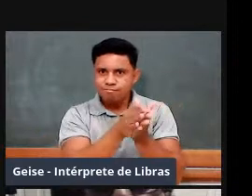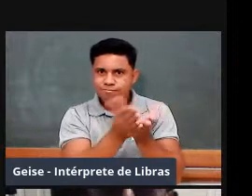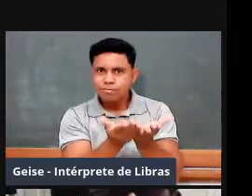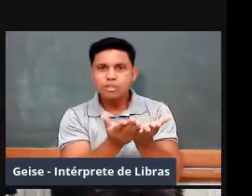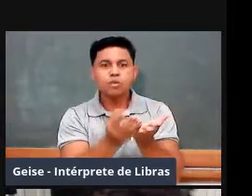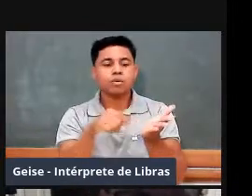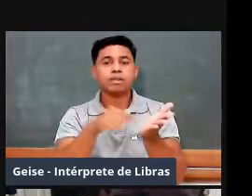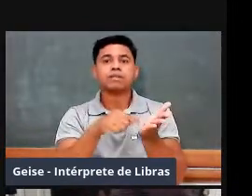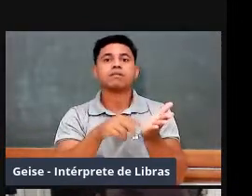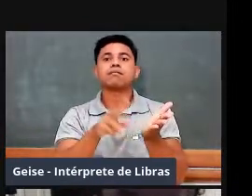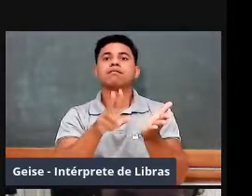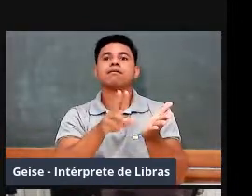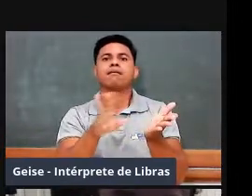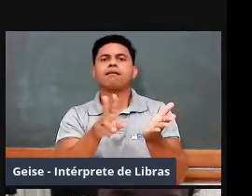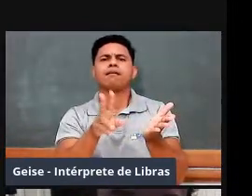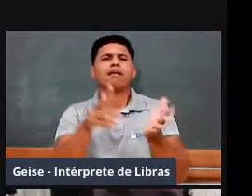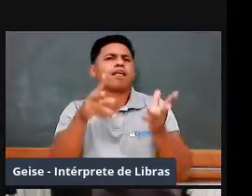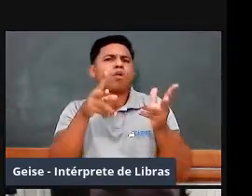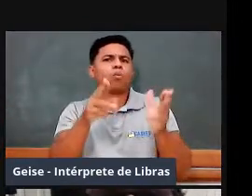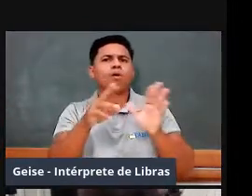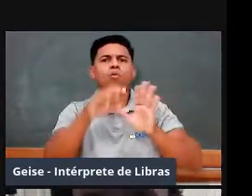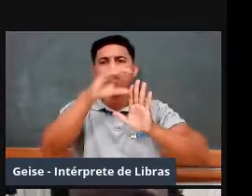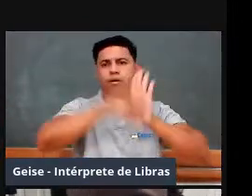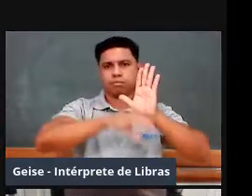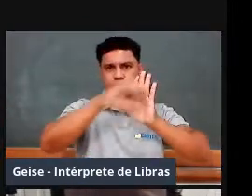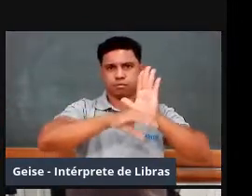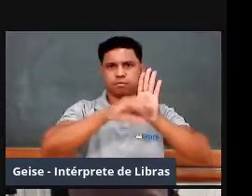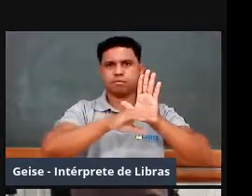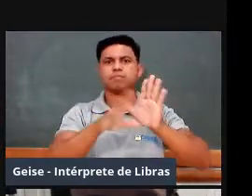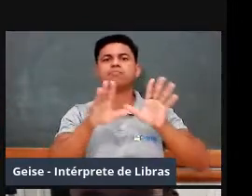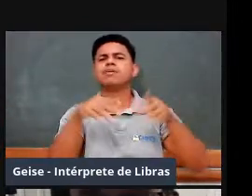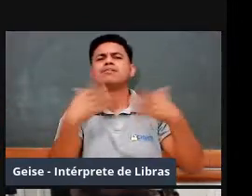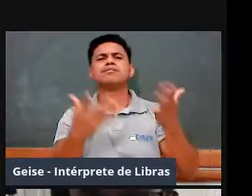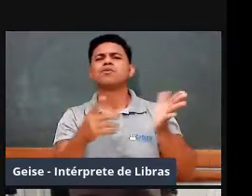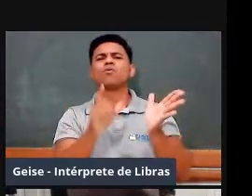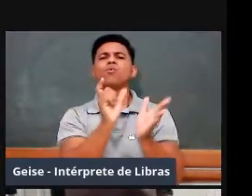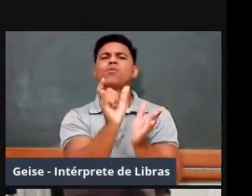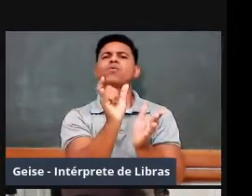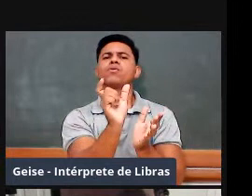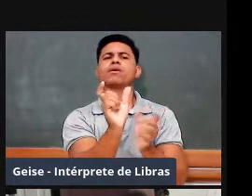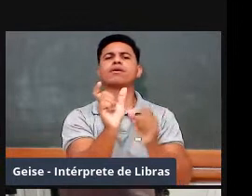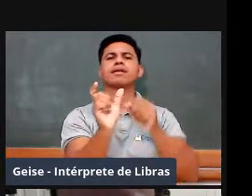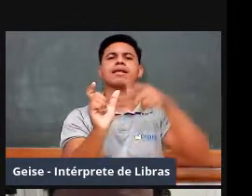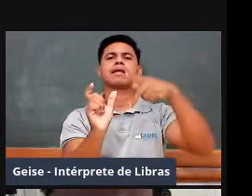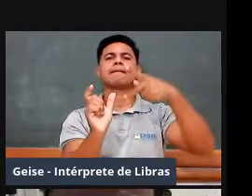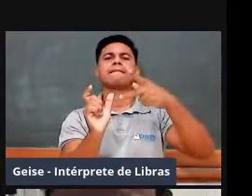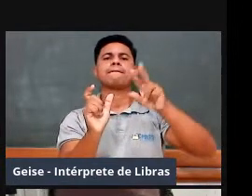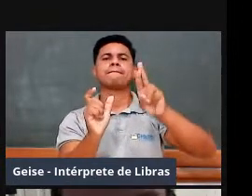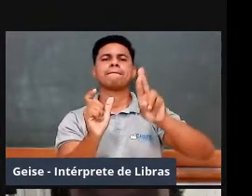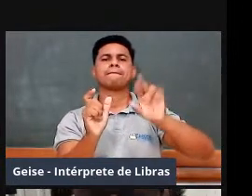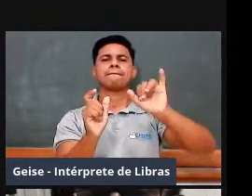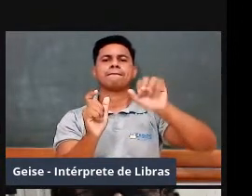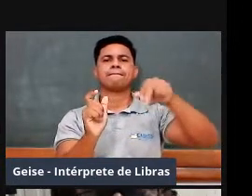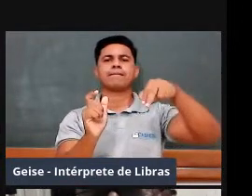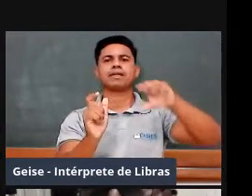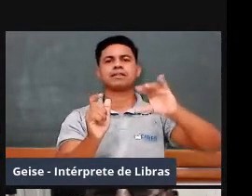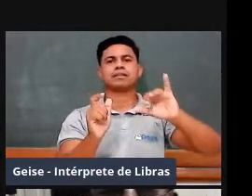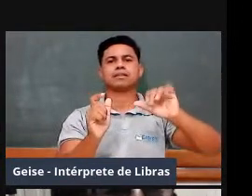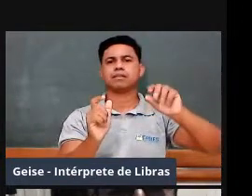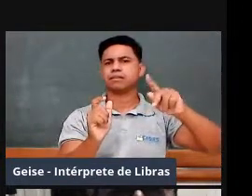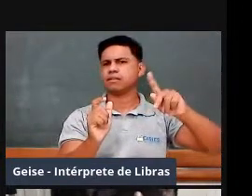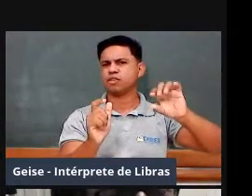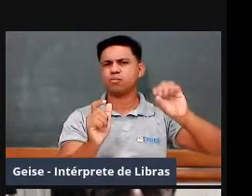a currículos, não é? Mas que princípio é esse? Vamos recuar bastante no tempo aí, não Ao recuar